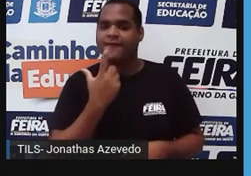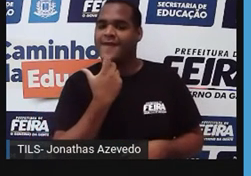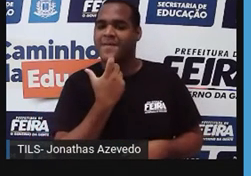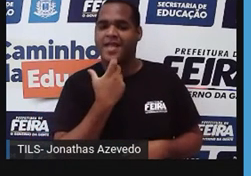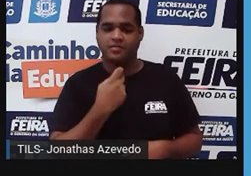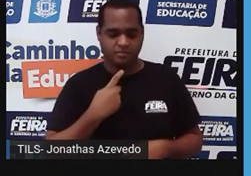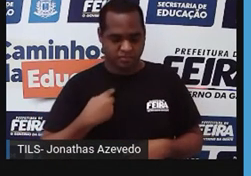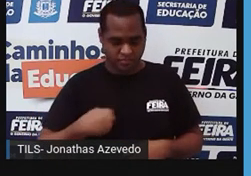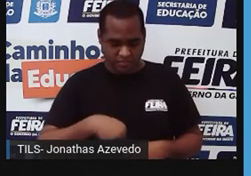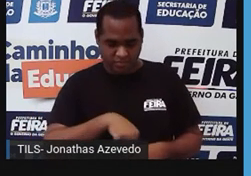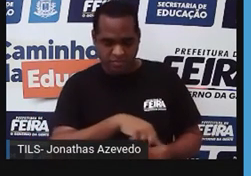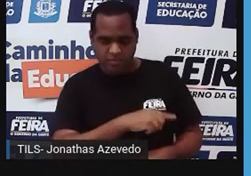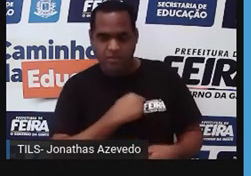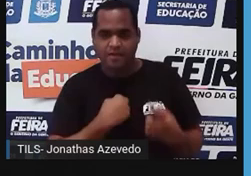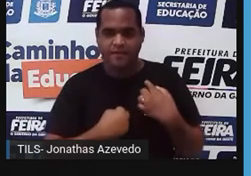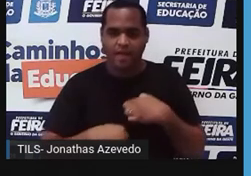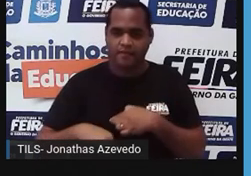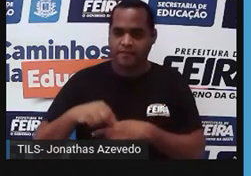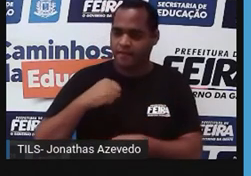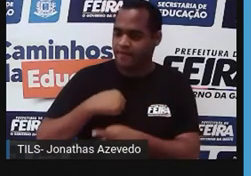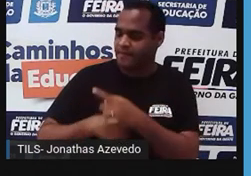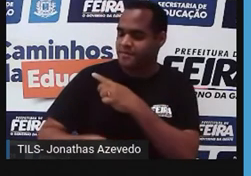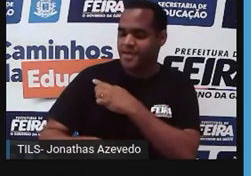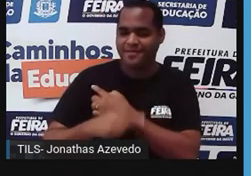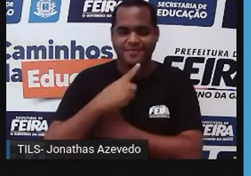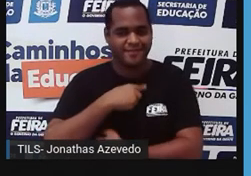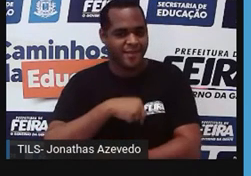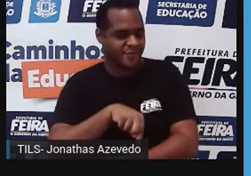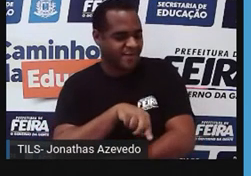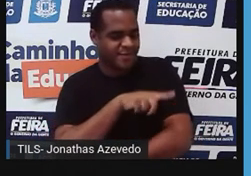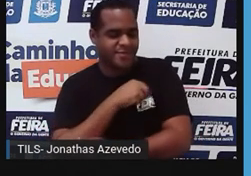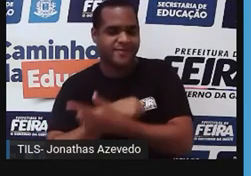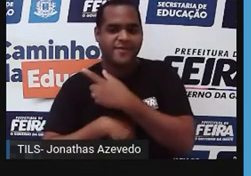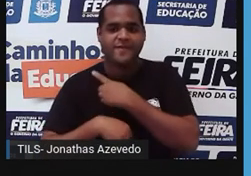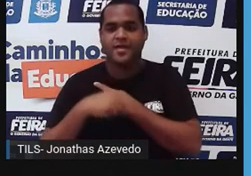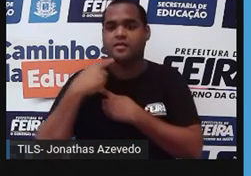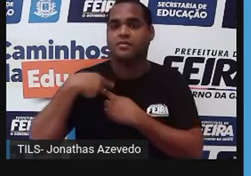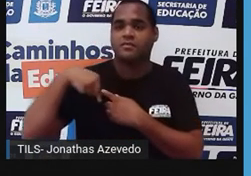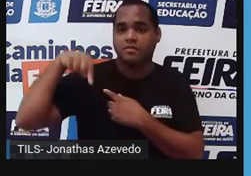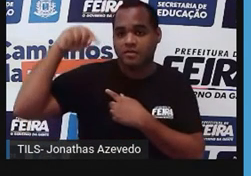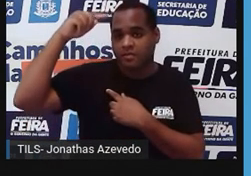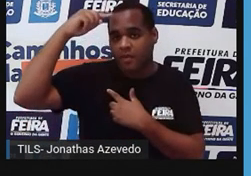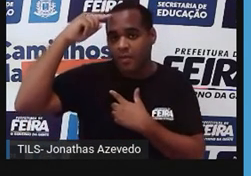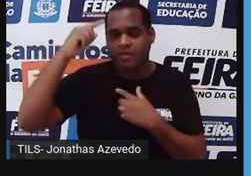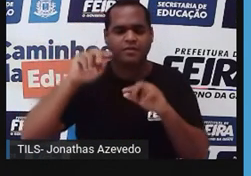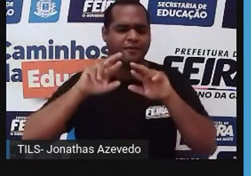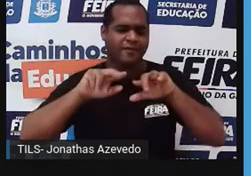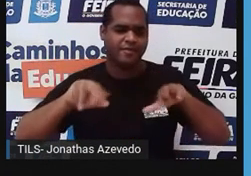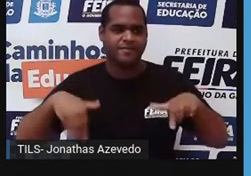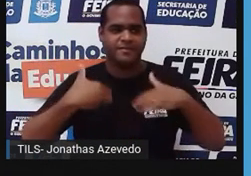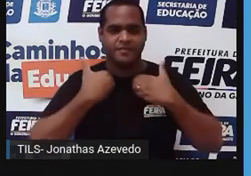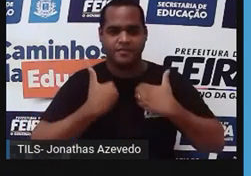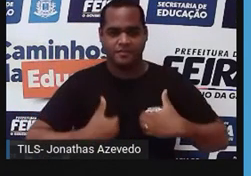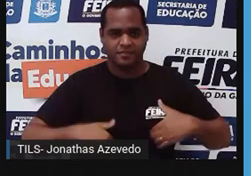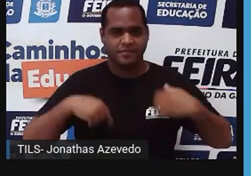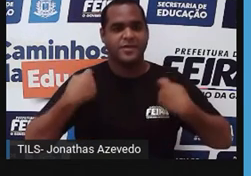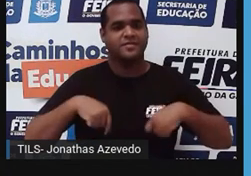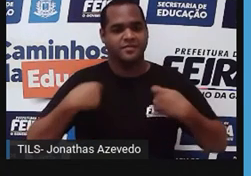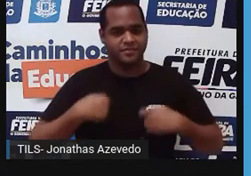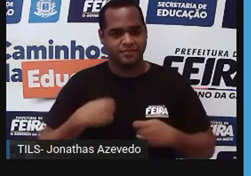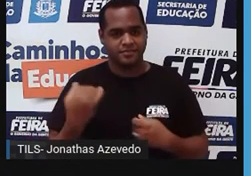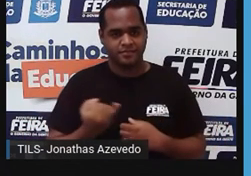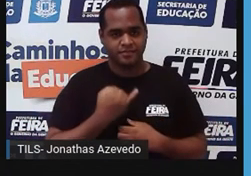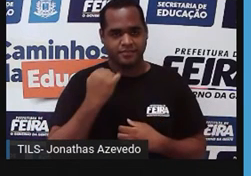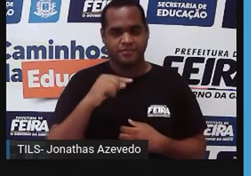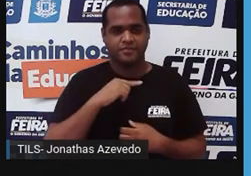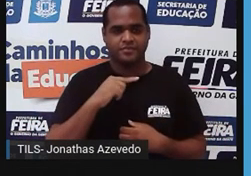distribuição desses nutrientes. É o sangue. Quem leva esses nutrientes para todas as partes do corpo que precisam dele, é o